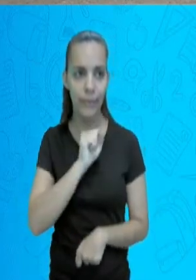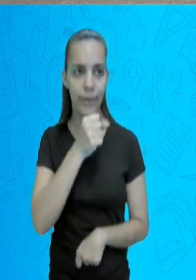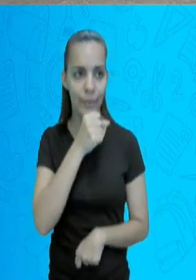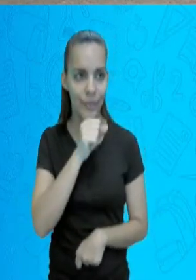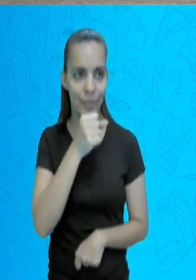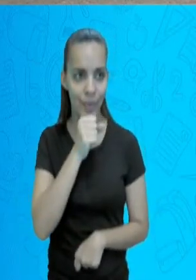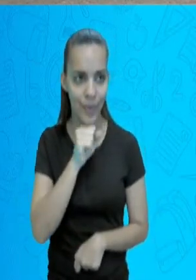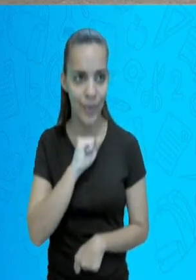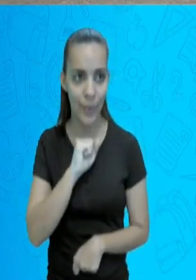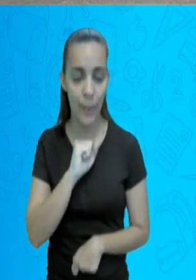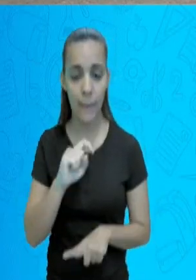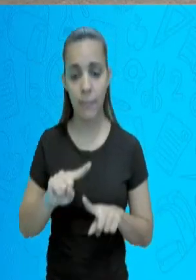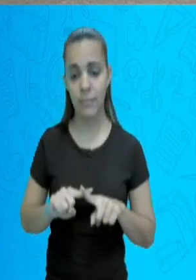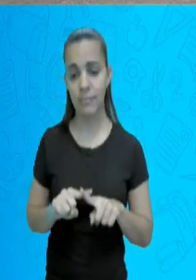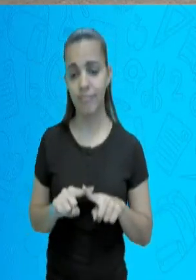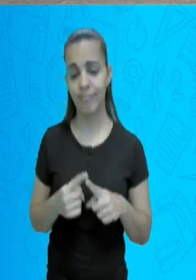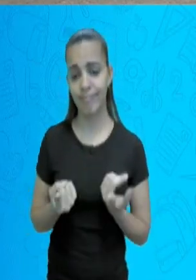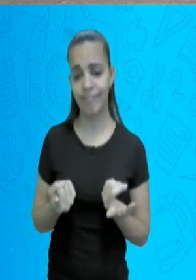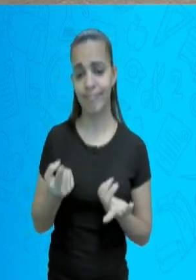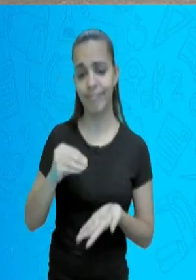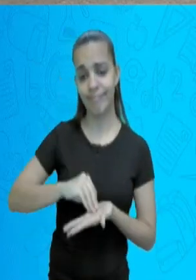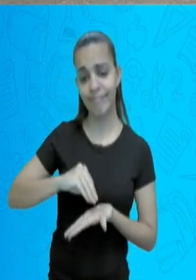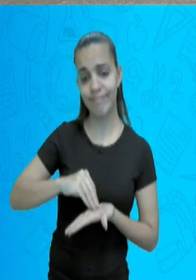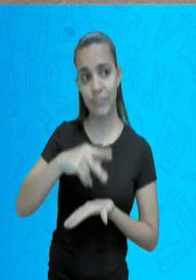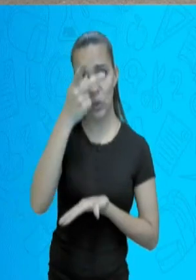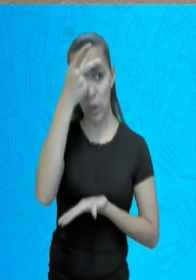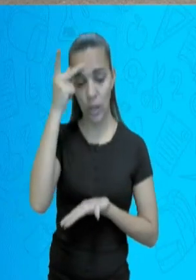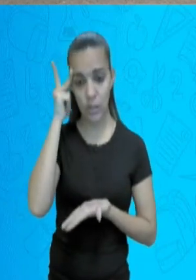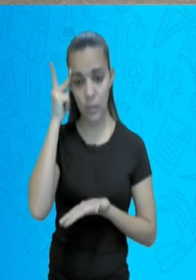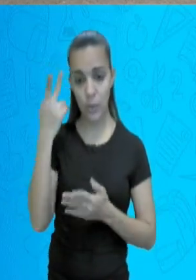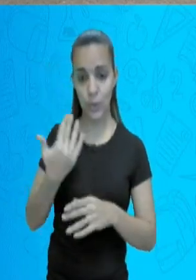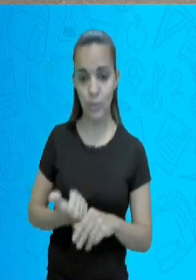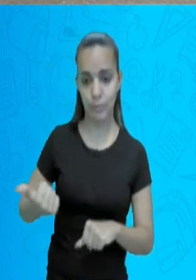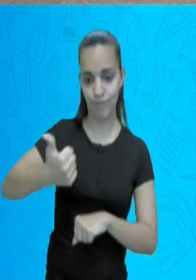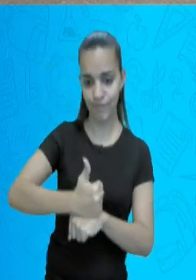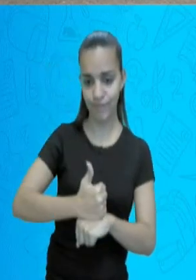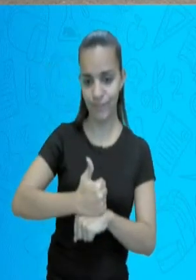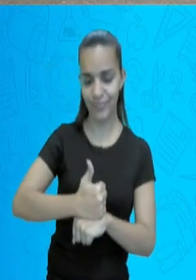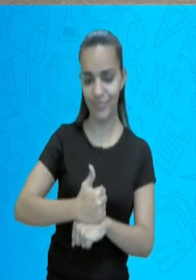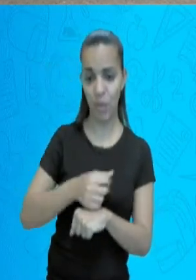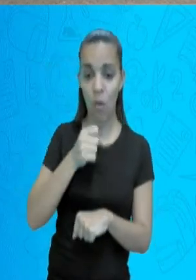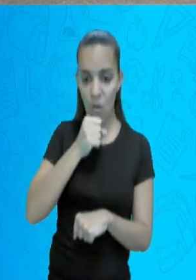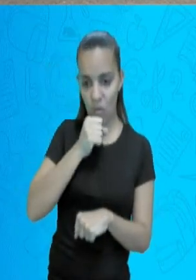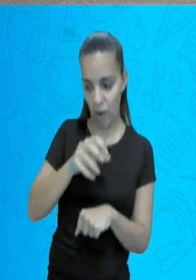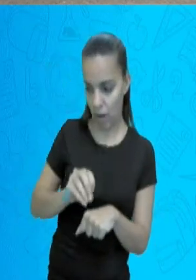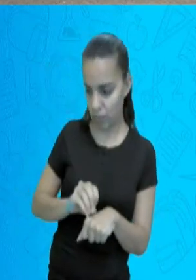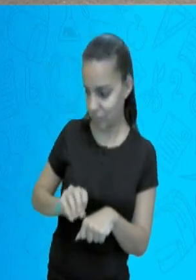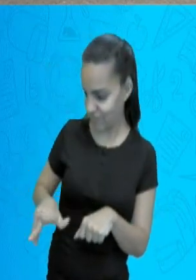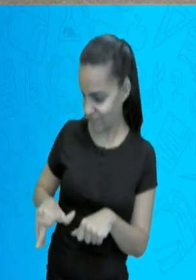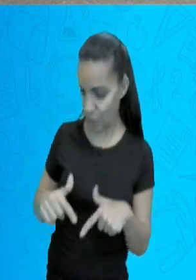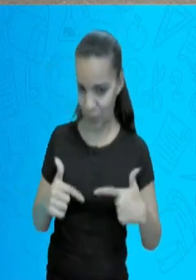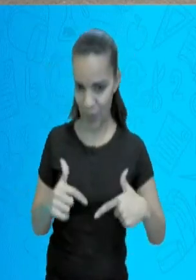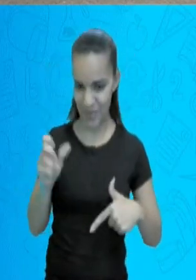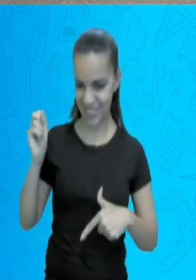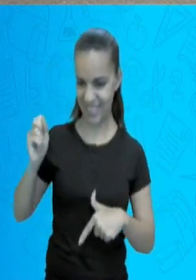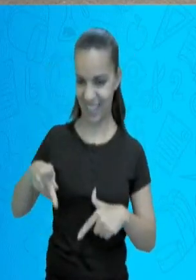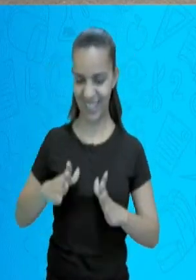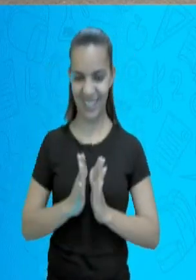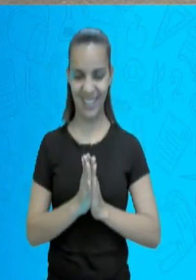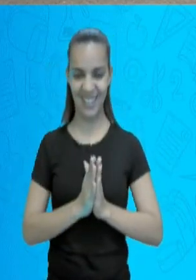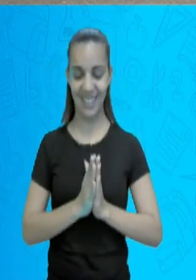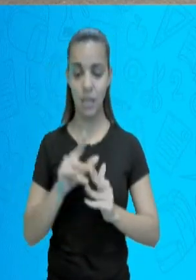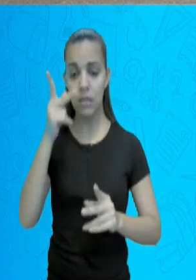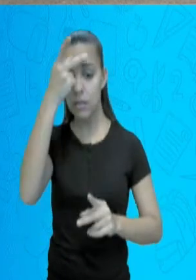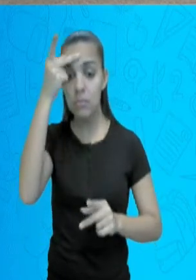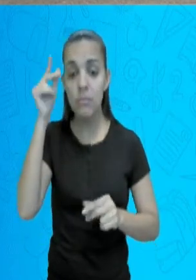faltam pessoas para repor esse mercado. É por isso que você já deve